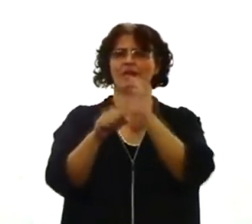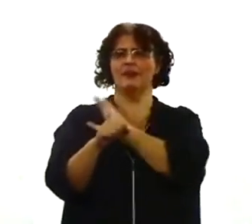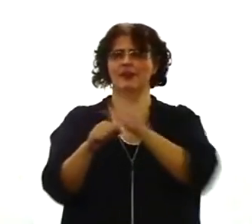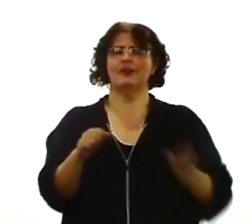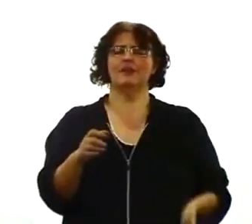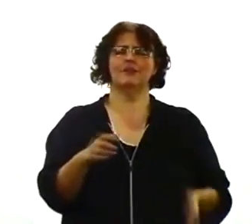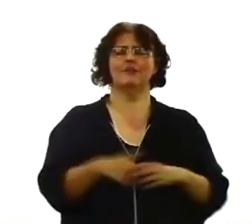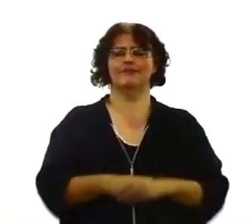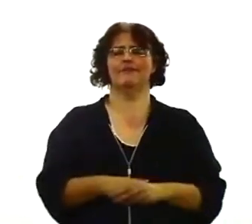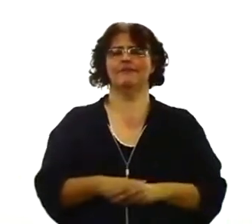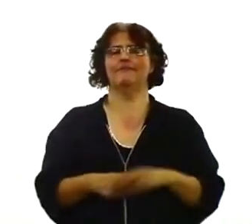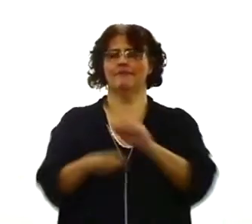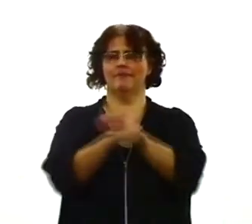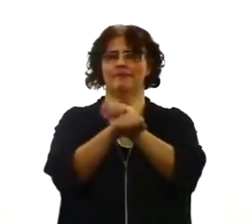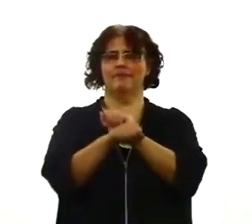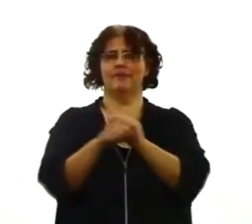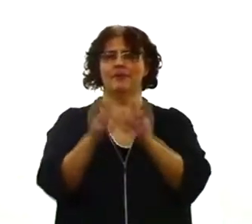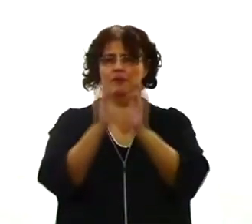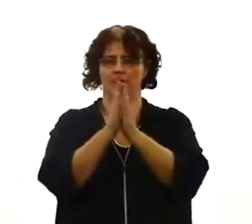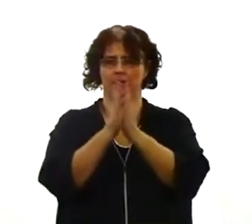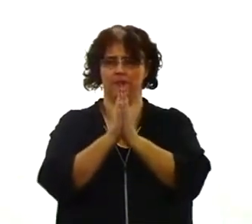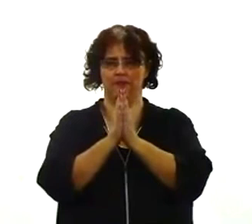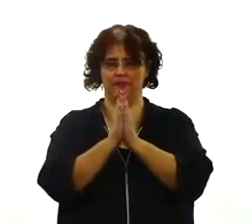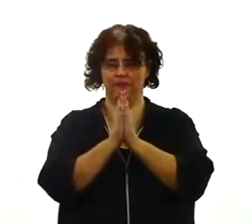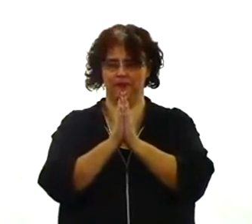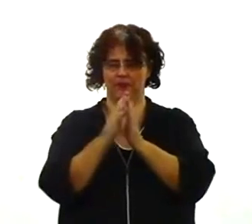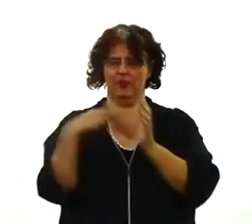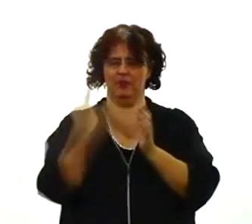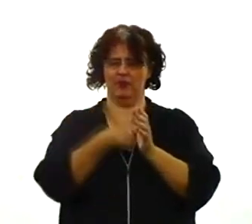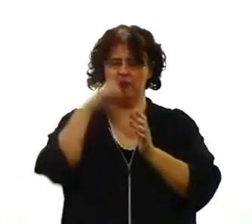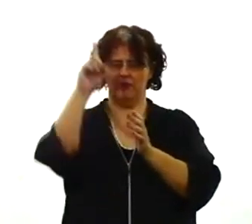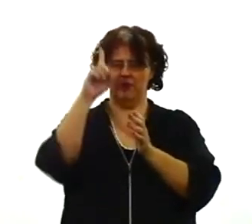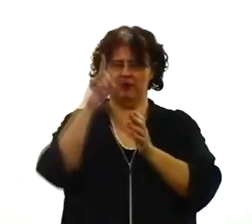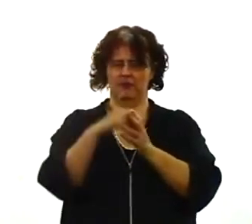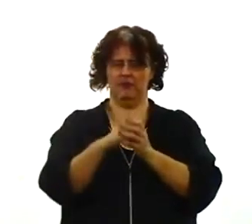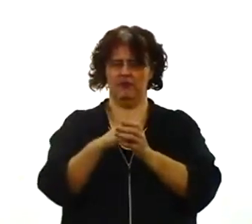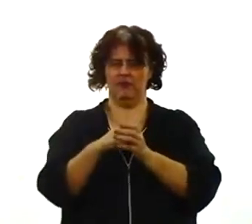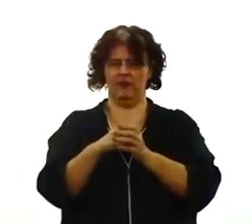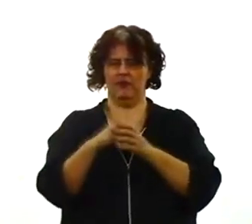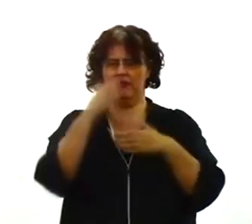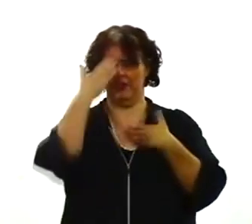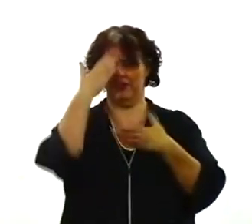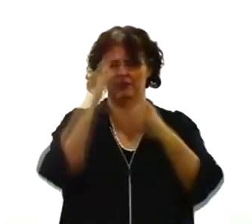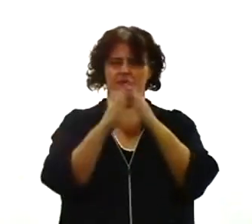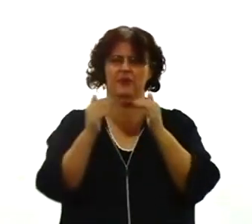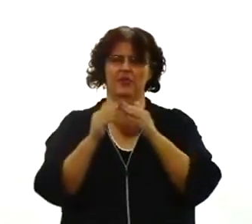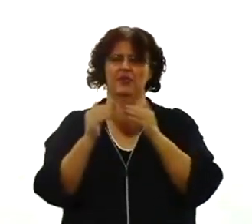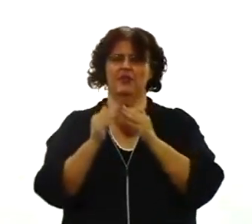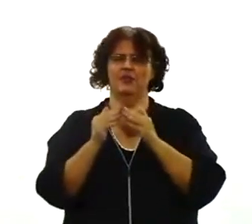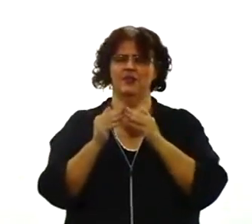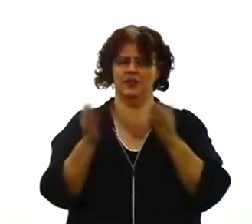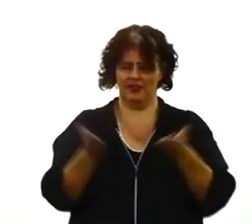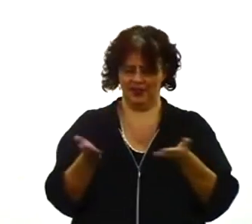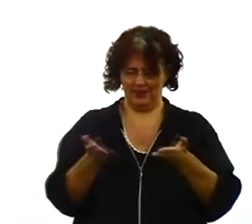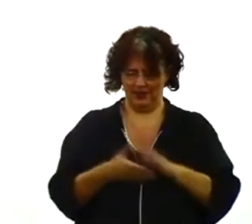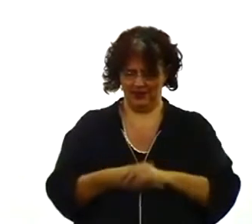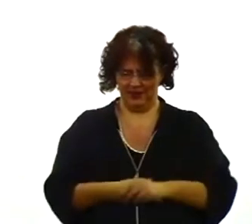Esperem Cristo. Vamos orar a Deus. Nosso Deus, eu gostaria de interceder agora. Nós ainda vamos cantar uma